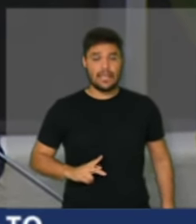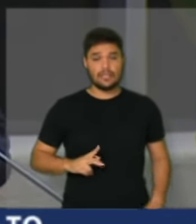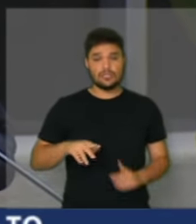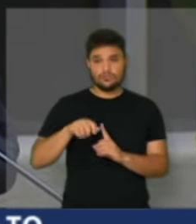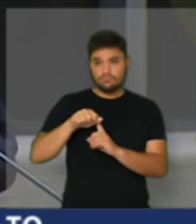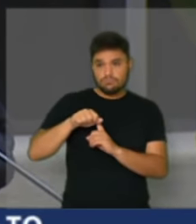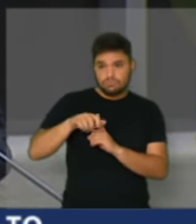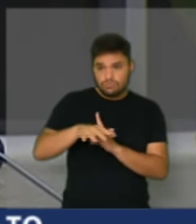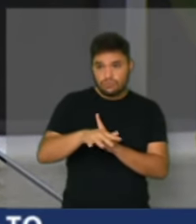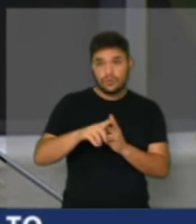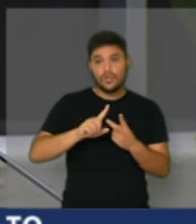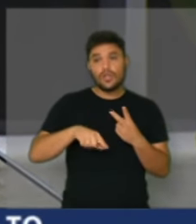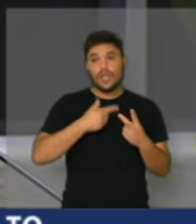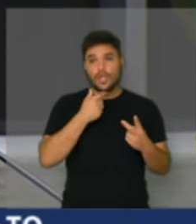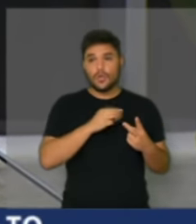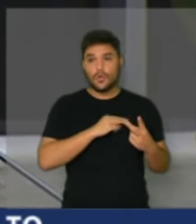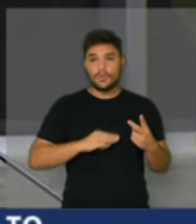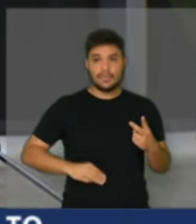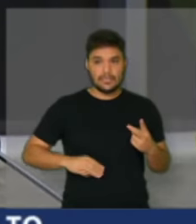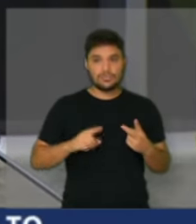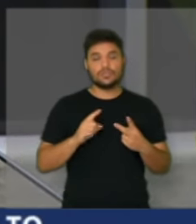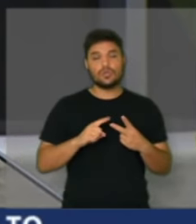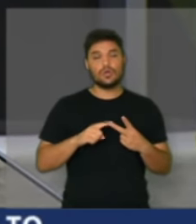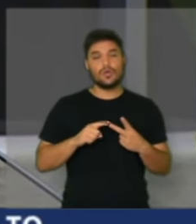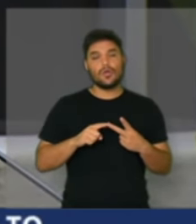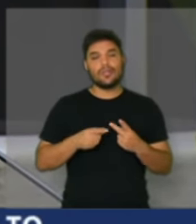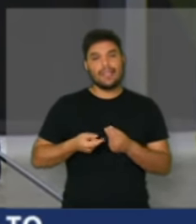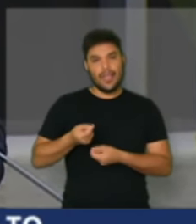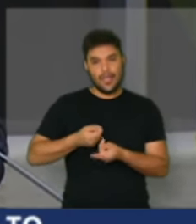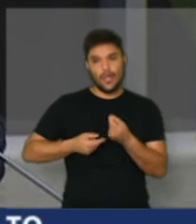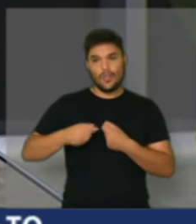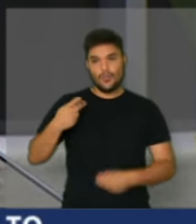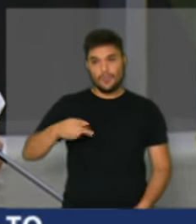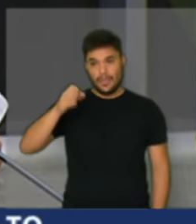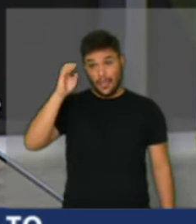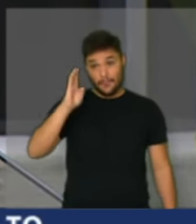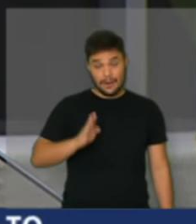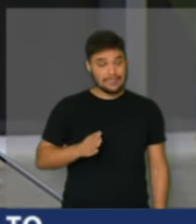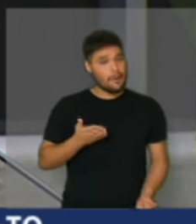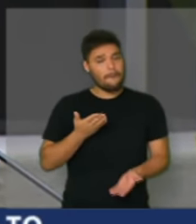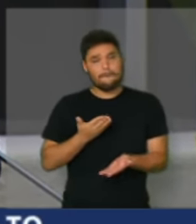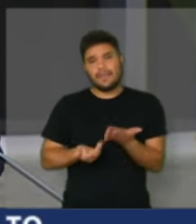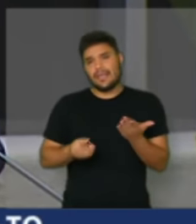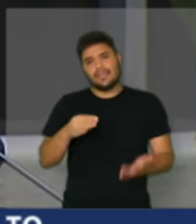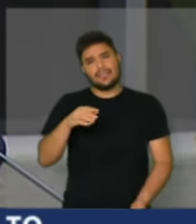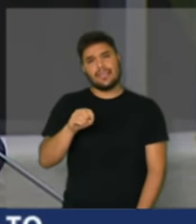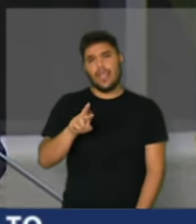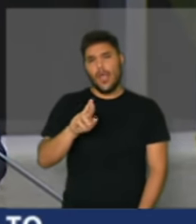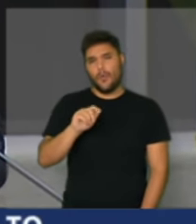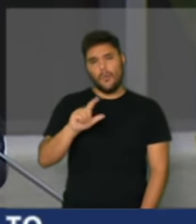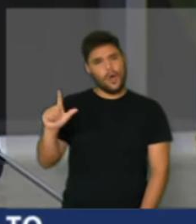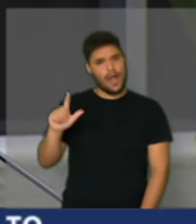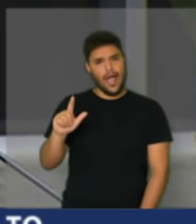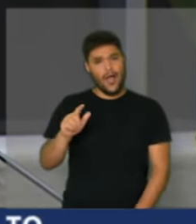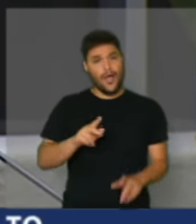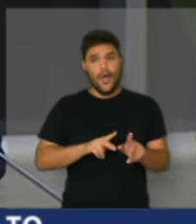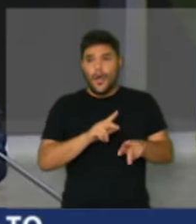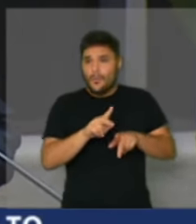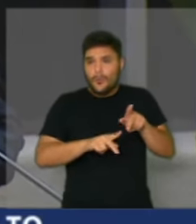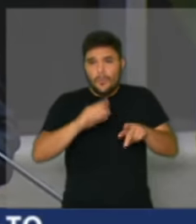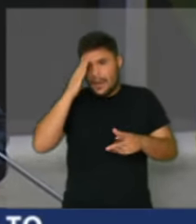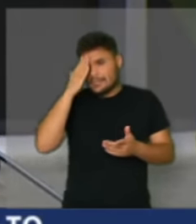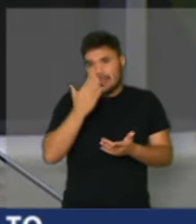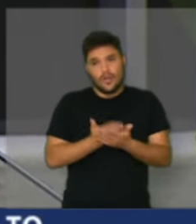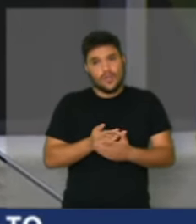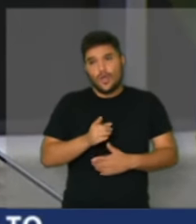Central e o ministro da Economia brasileiro perdeu a moral para lutar em contra o